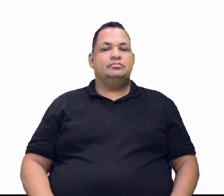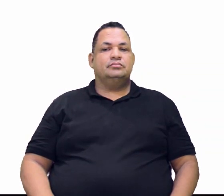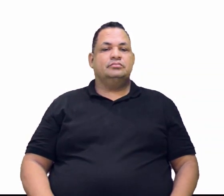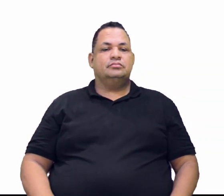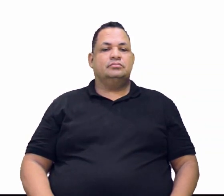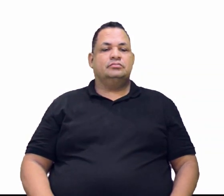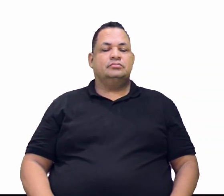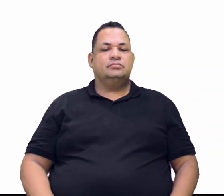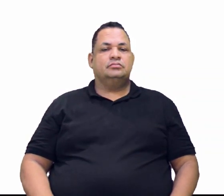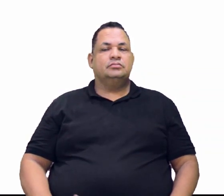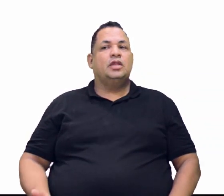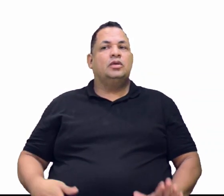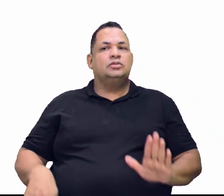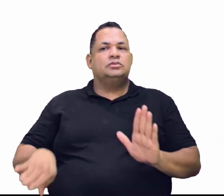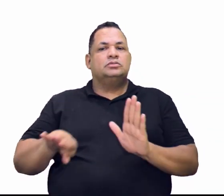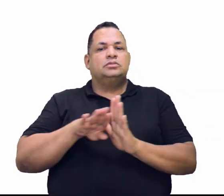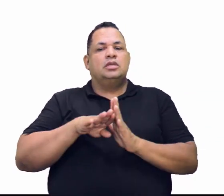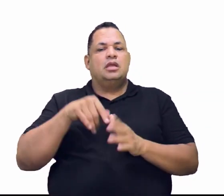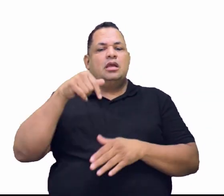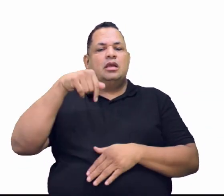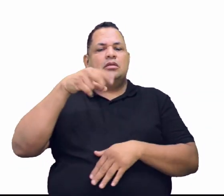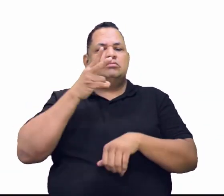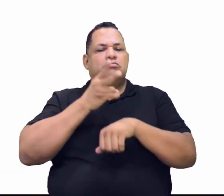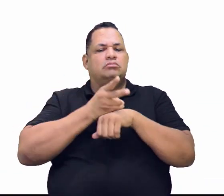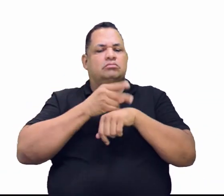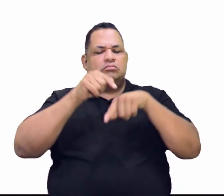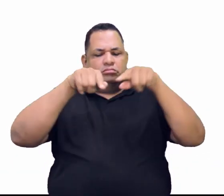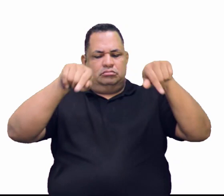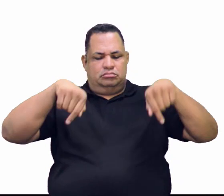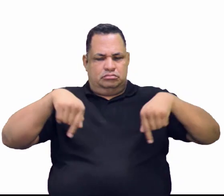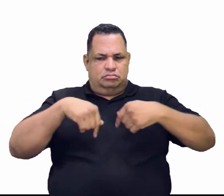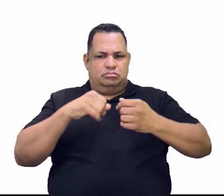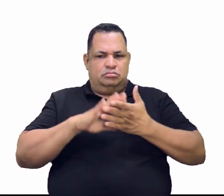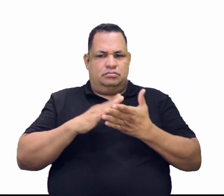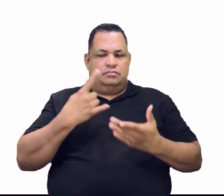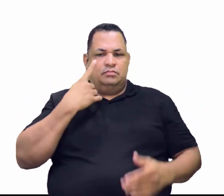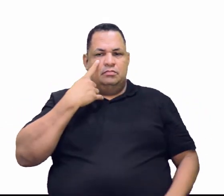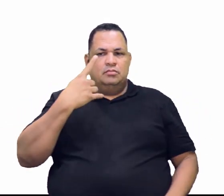Eu cheguei no estúdio hoje para dar aula para vocês. Aí eu estava passando.